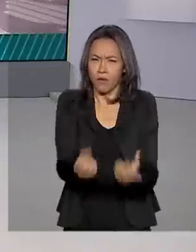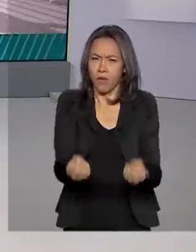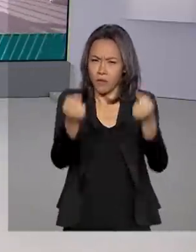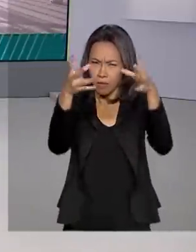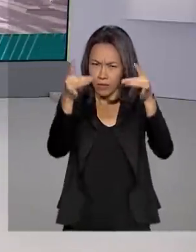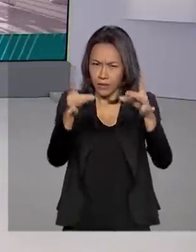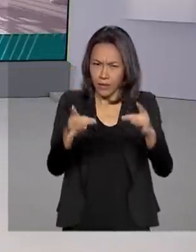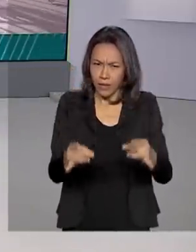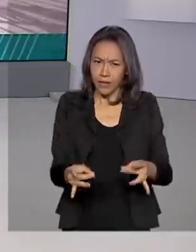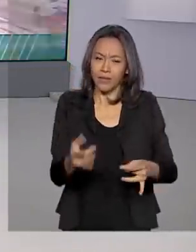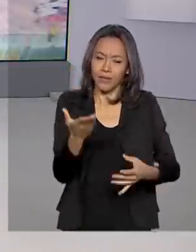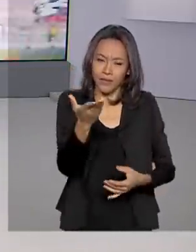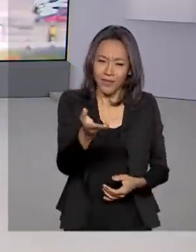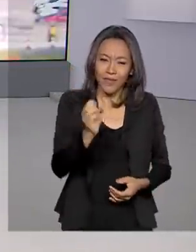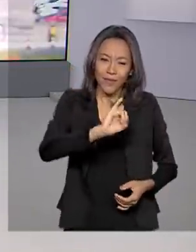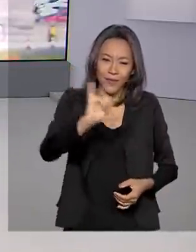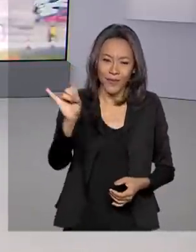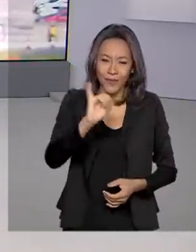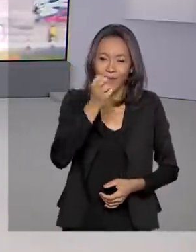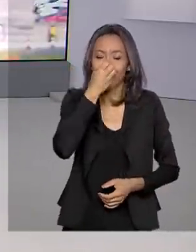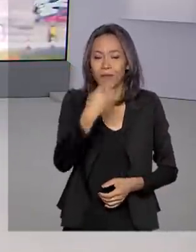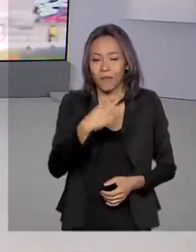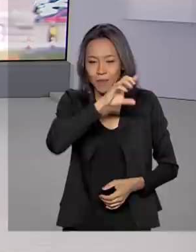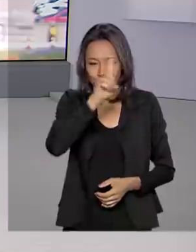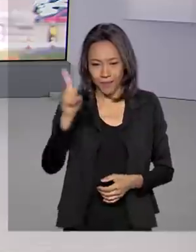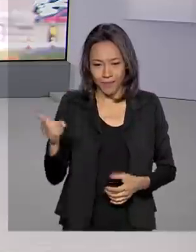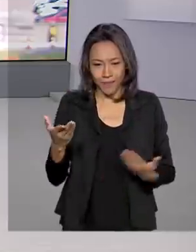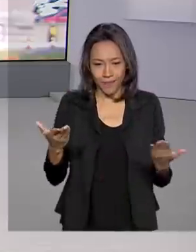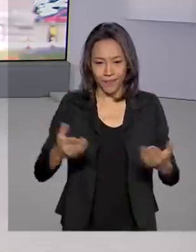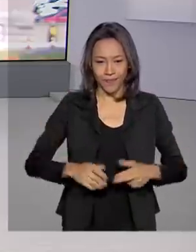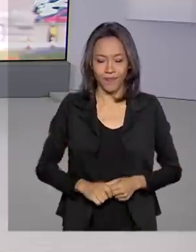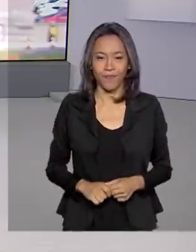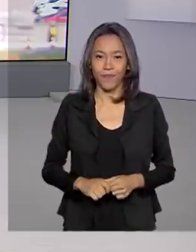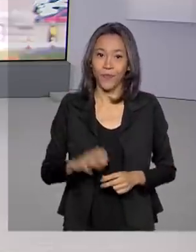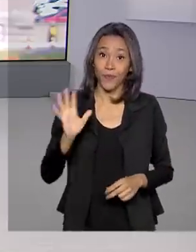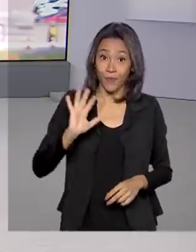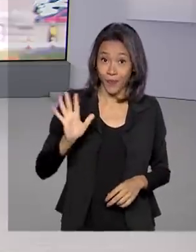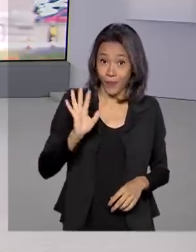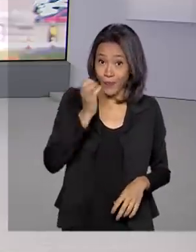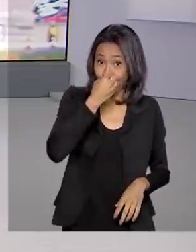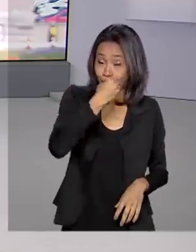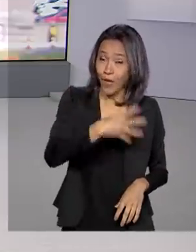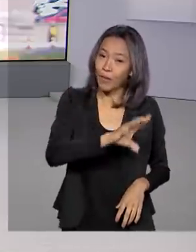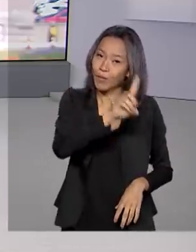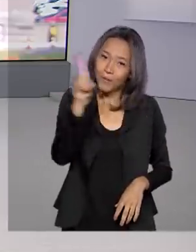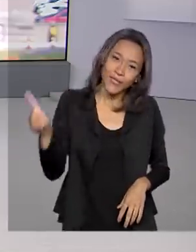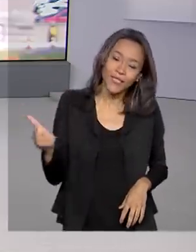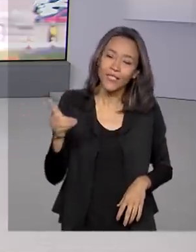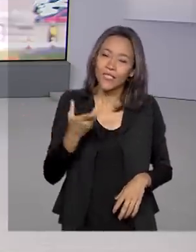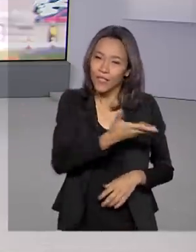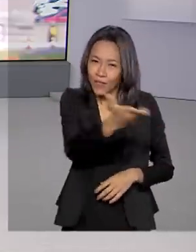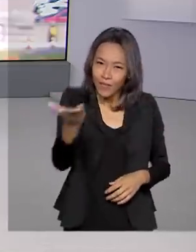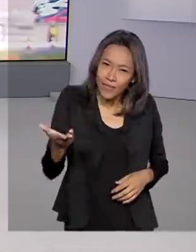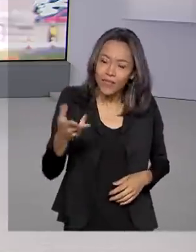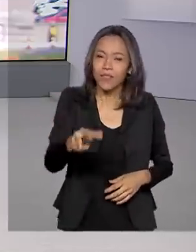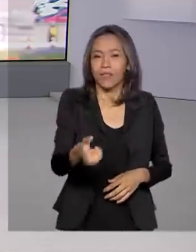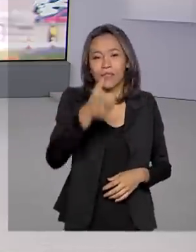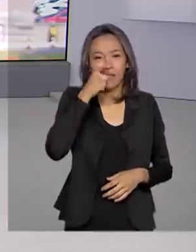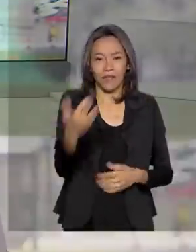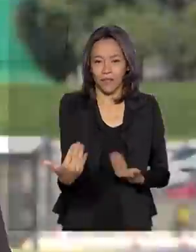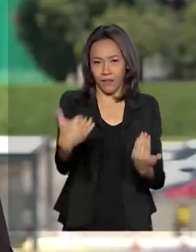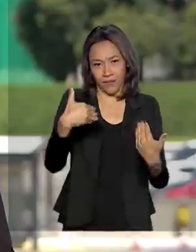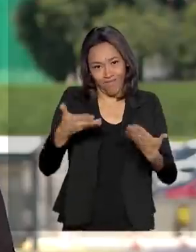com Glauco de Queiroz. Oi Glauco, bom dia para você. Olá, bom dia Renata, bom dia também a todos que nos acompanham.